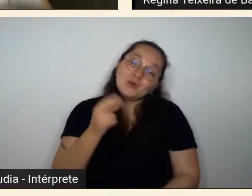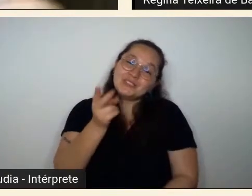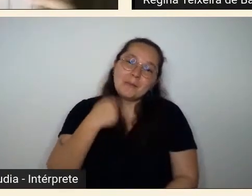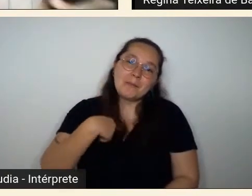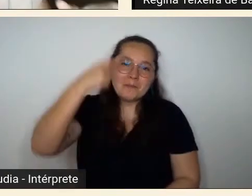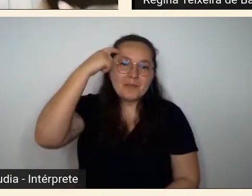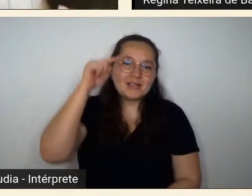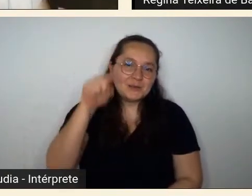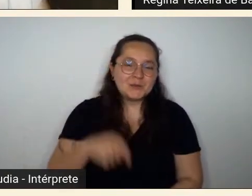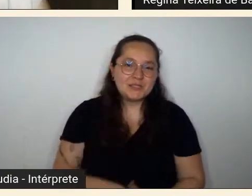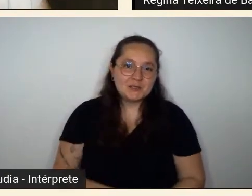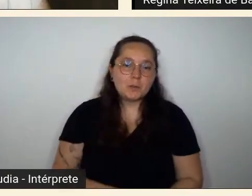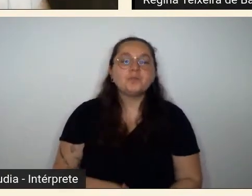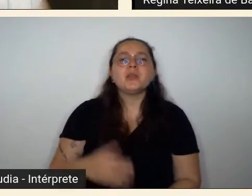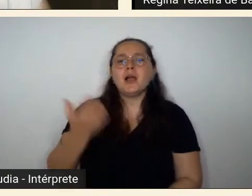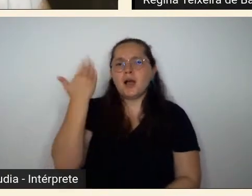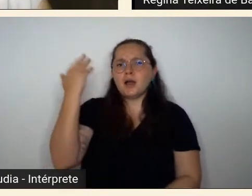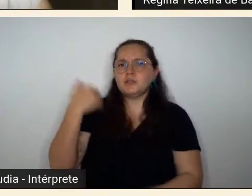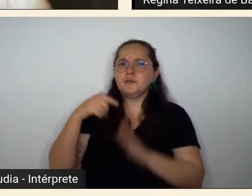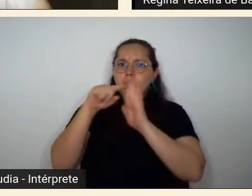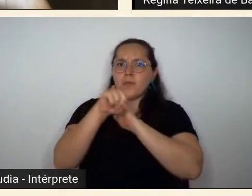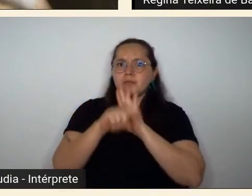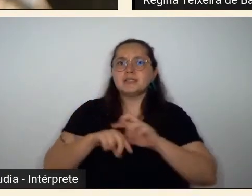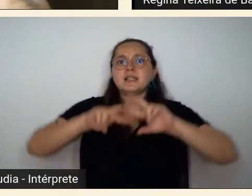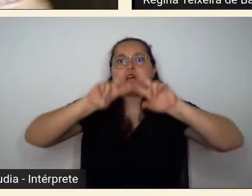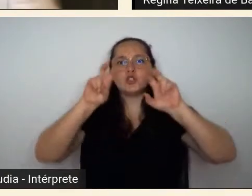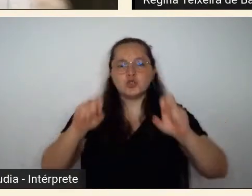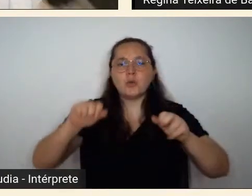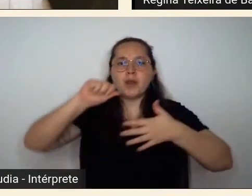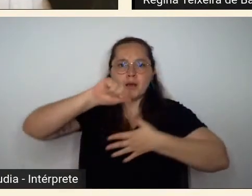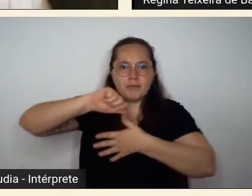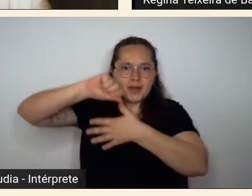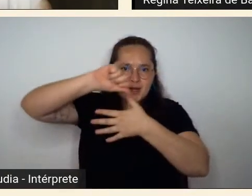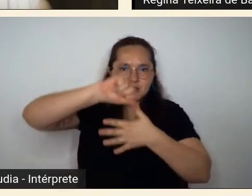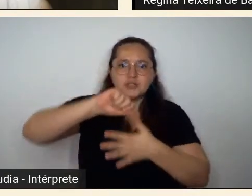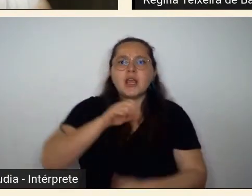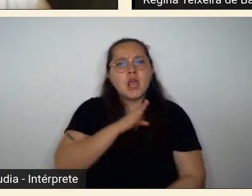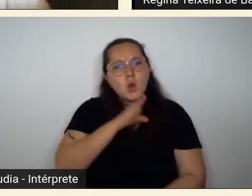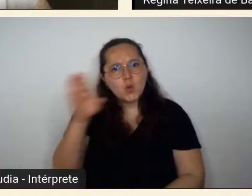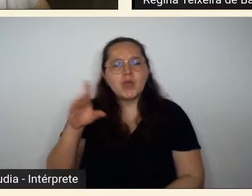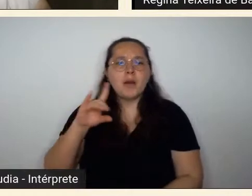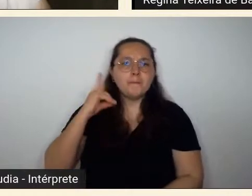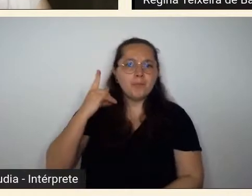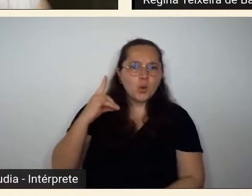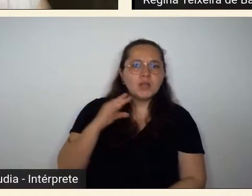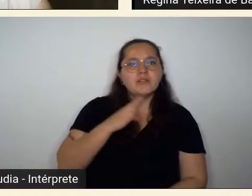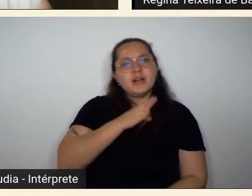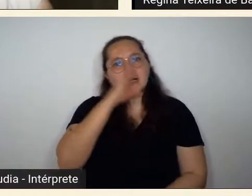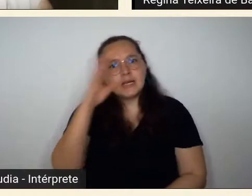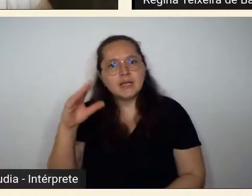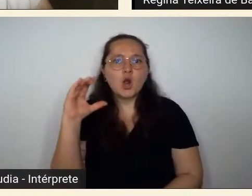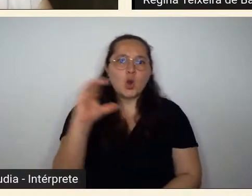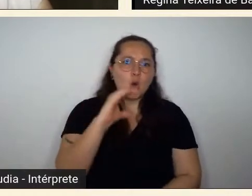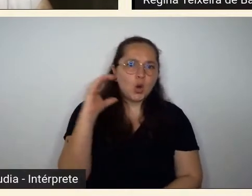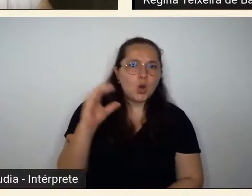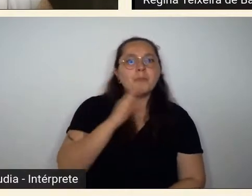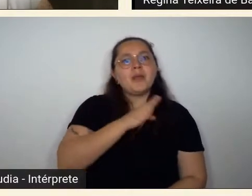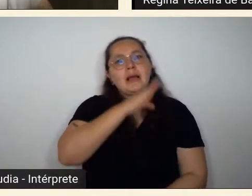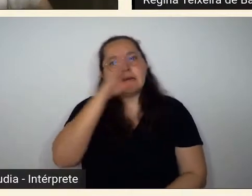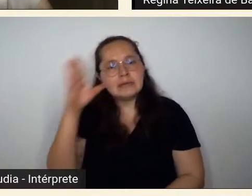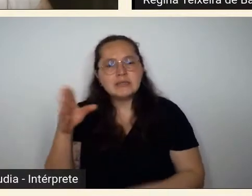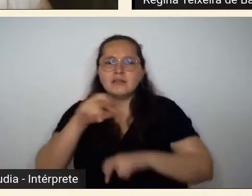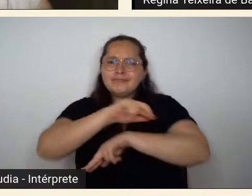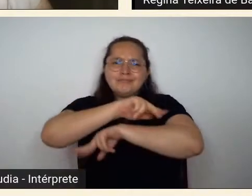a minha pesquisa sobre a América Latina eu vivia na Bolívia na Colômbia no Equador na Venezuela no Peru eu